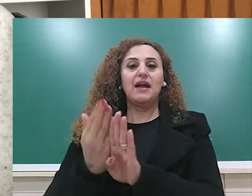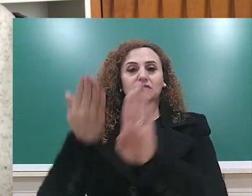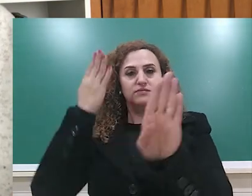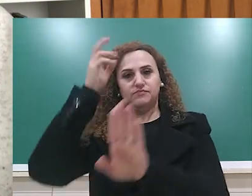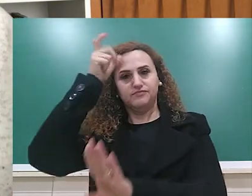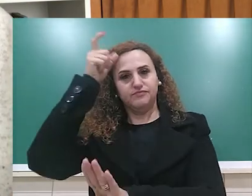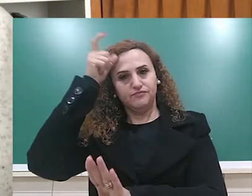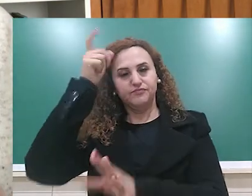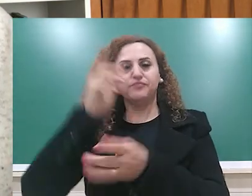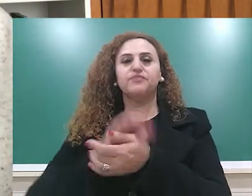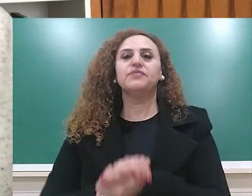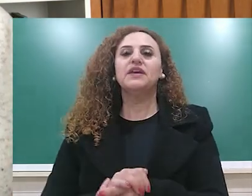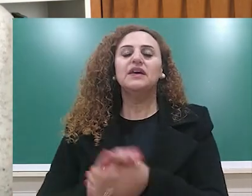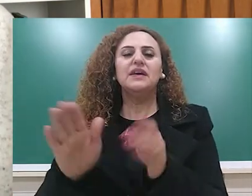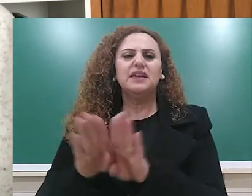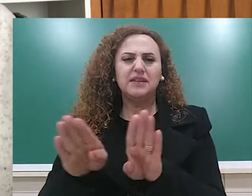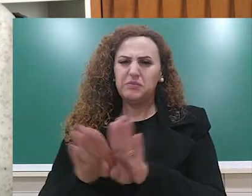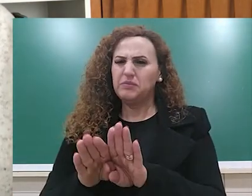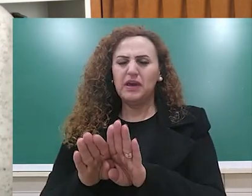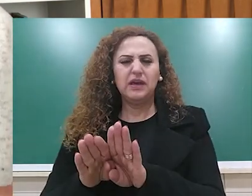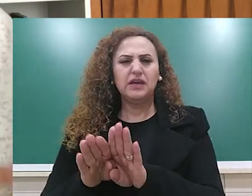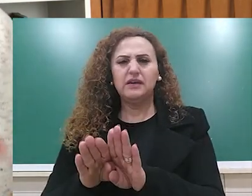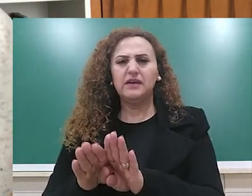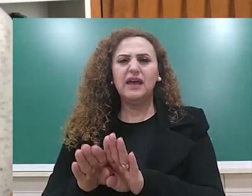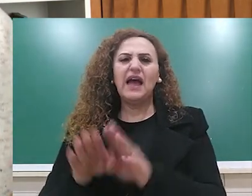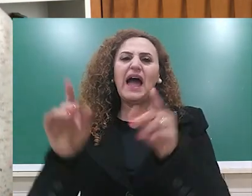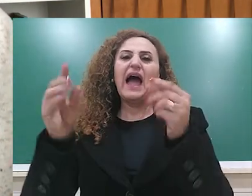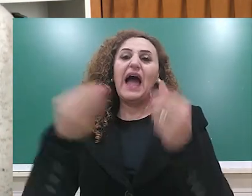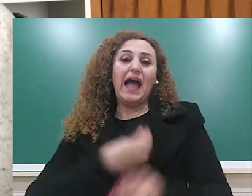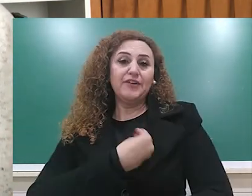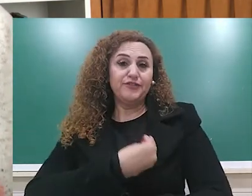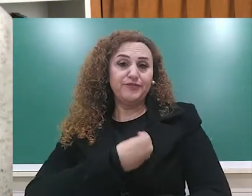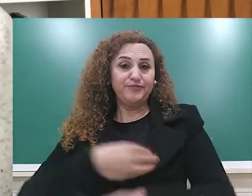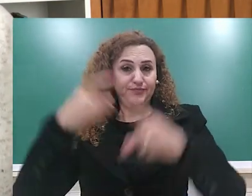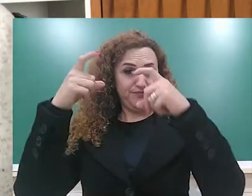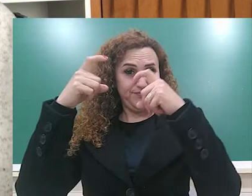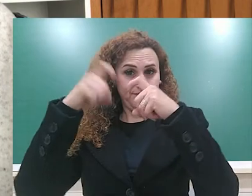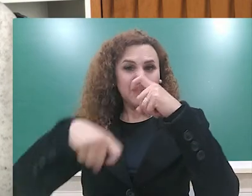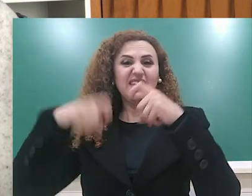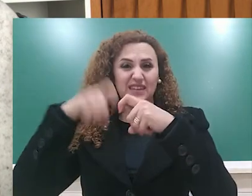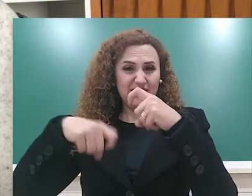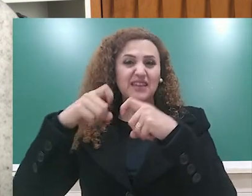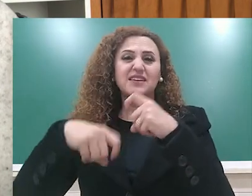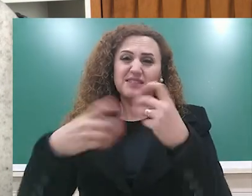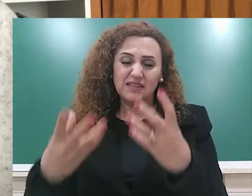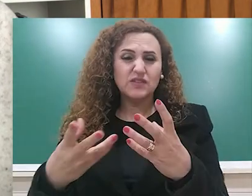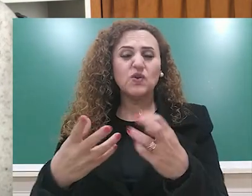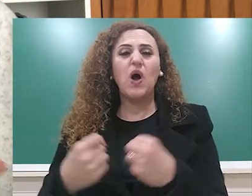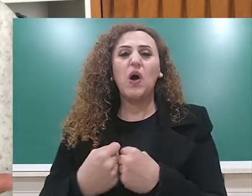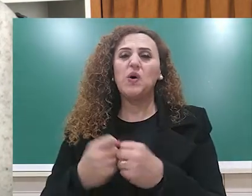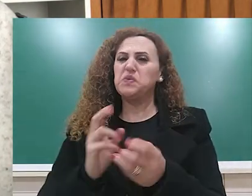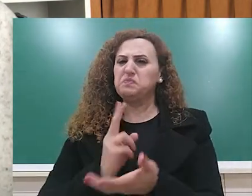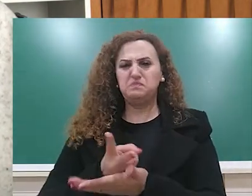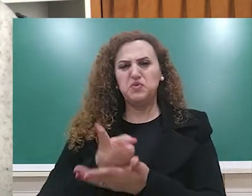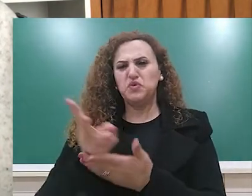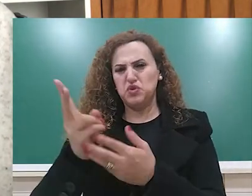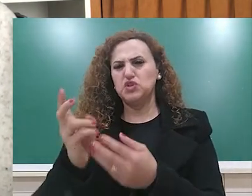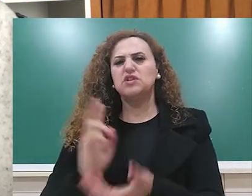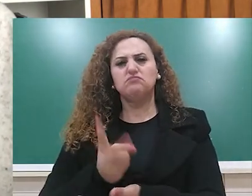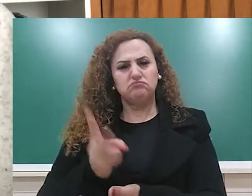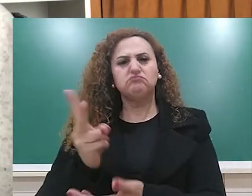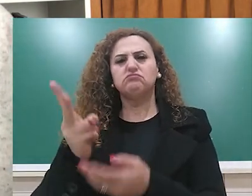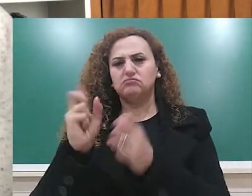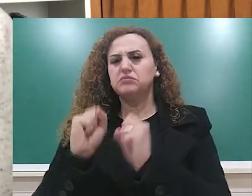hábitos sexuais dos indígenas, que eram diferentes dessa ideia de casamento e monogamia, ali,